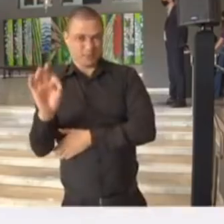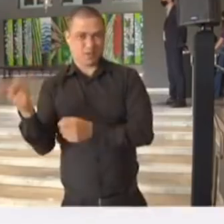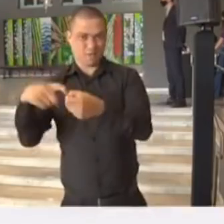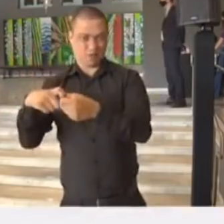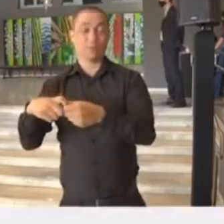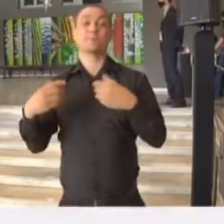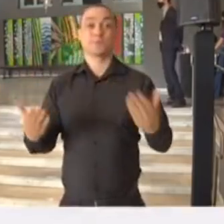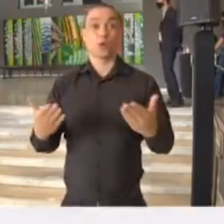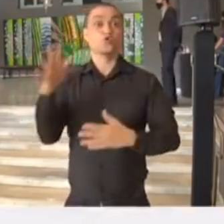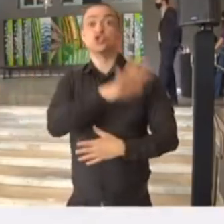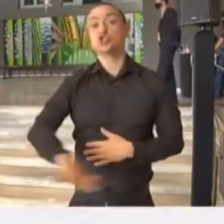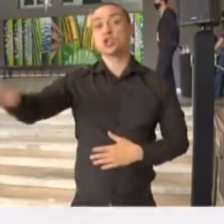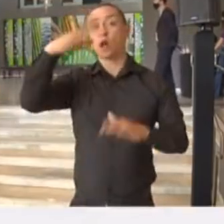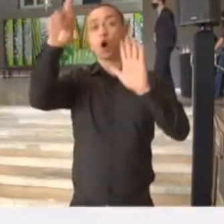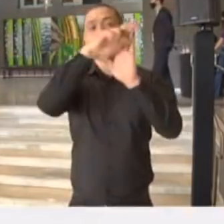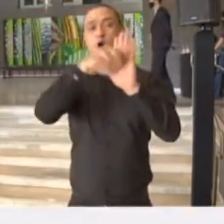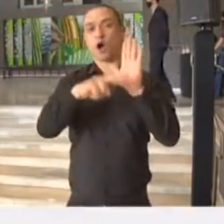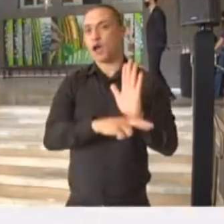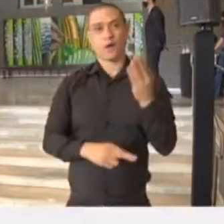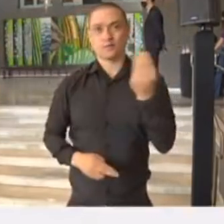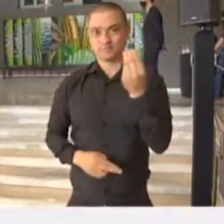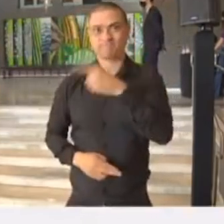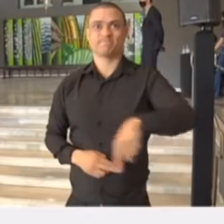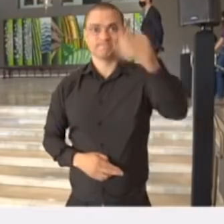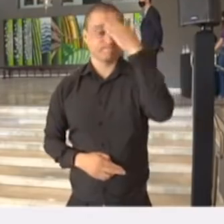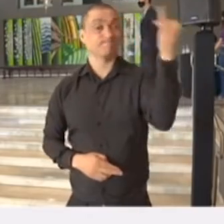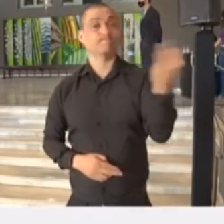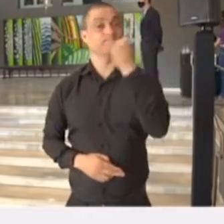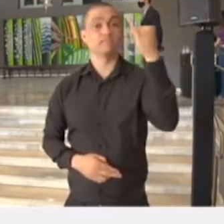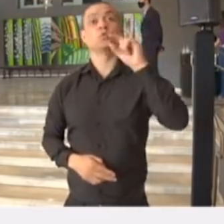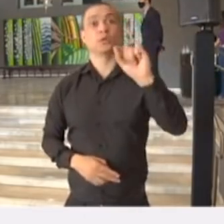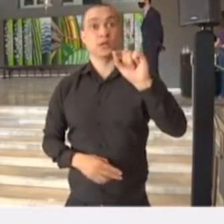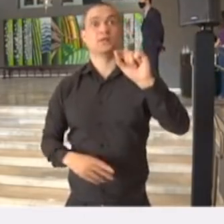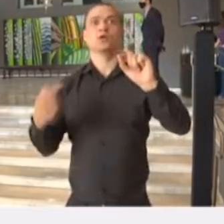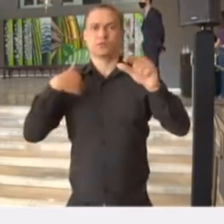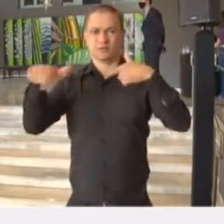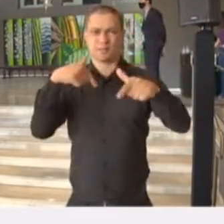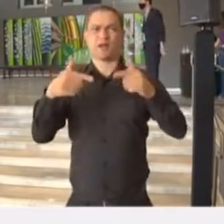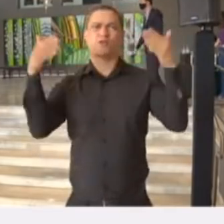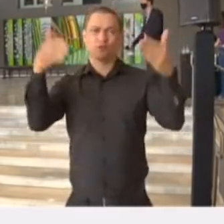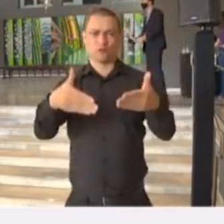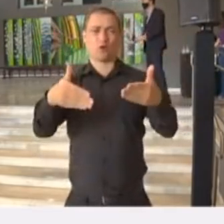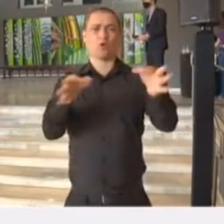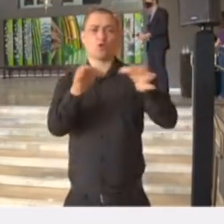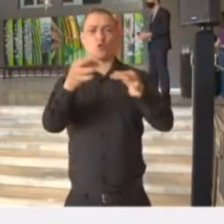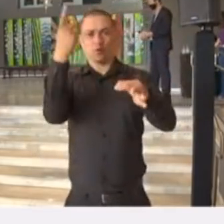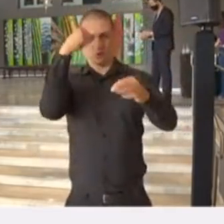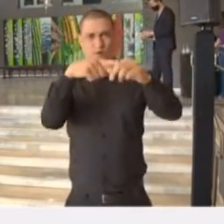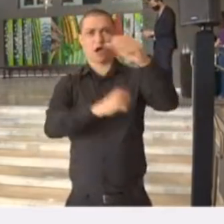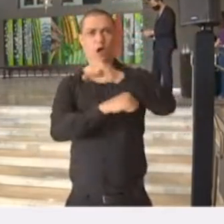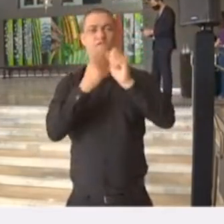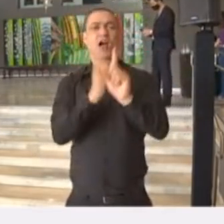Protocolos gerais para o retorno. Acho que é importante a gente destacar que nós trabalhamos com os pilares do Plano São Paulo, que fala de distanciamento